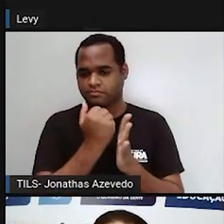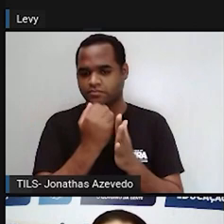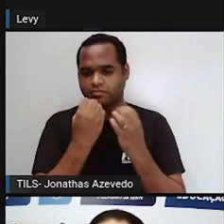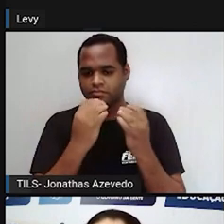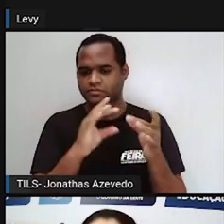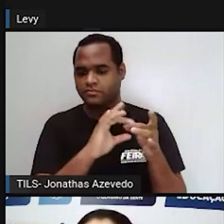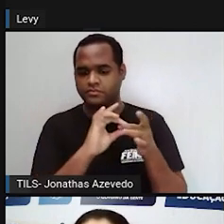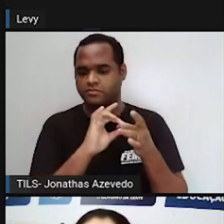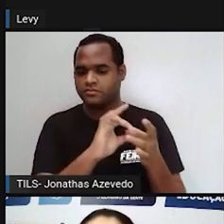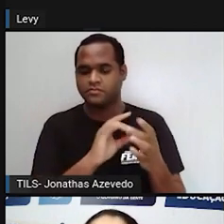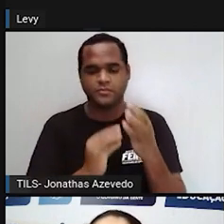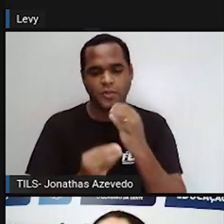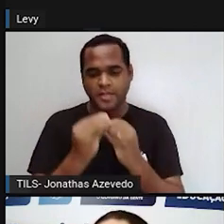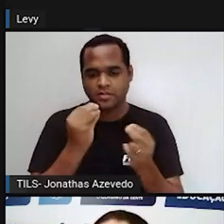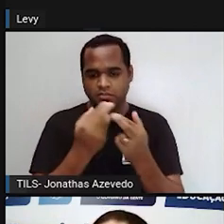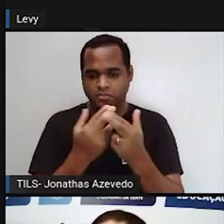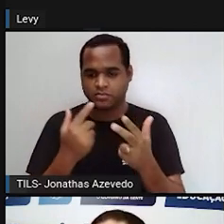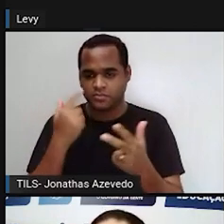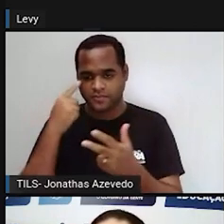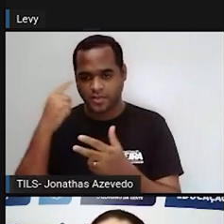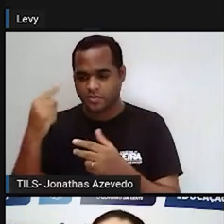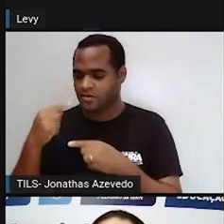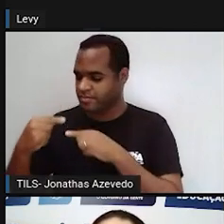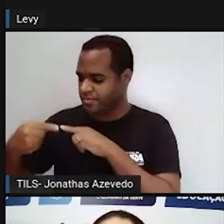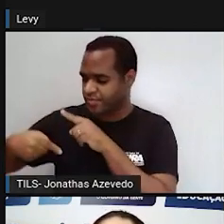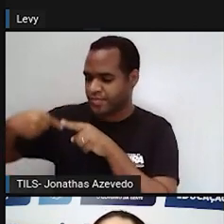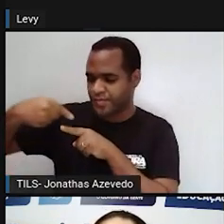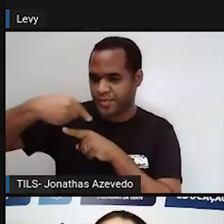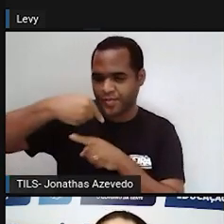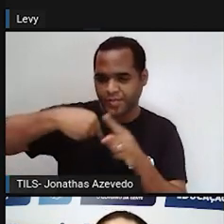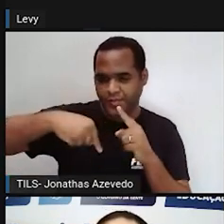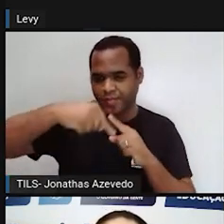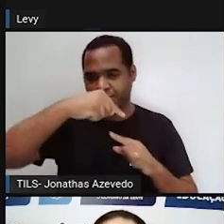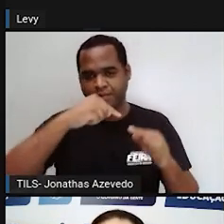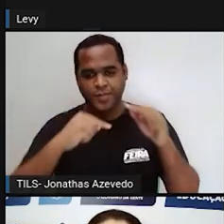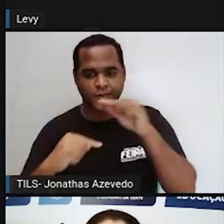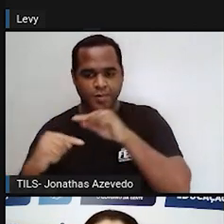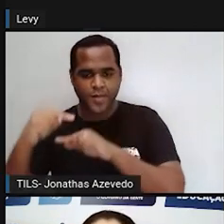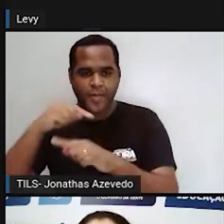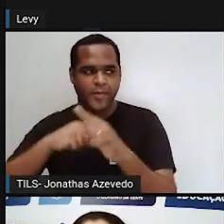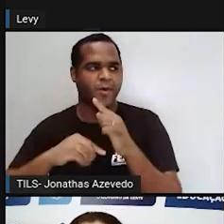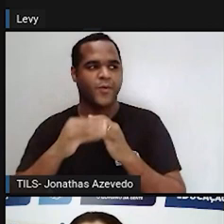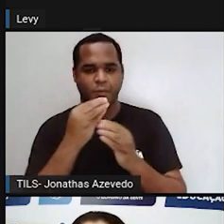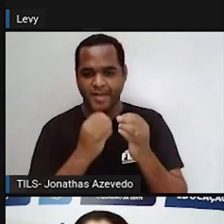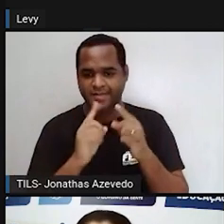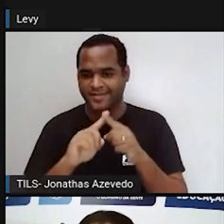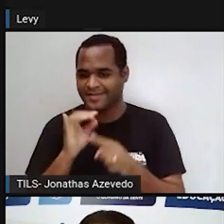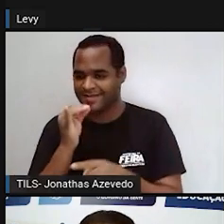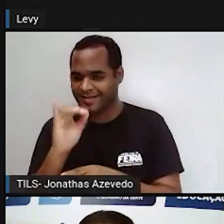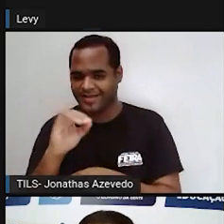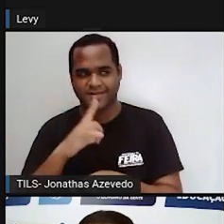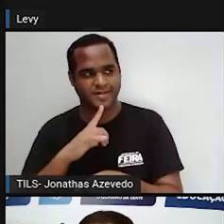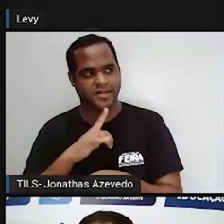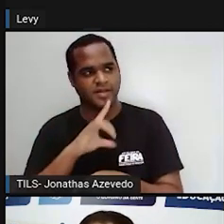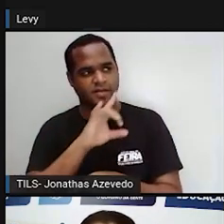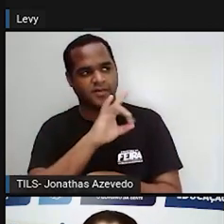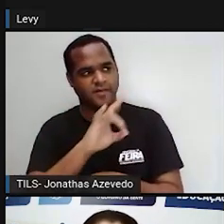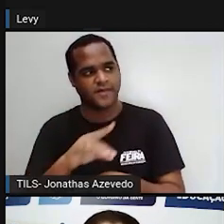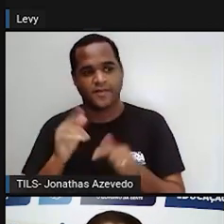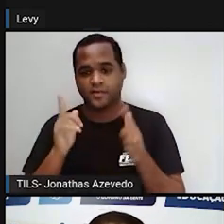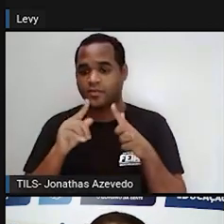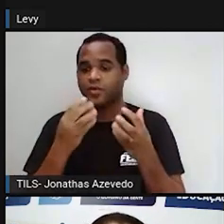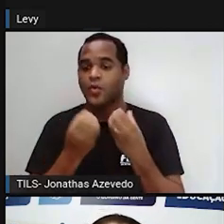alimentares que de cadeia e de teia alimentar, por onde ocorre um fluxo de matéria e energia nos ecossistemas.